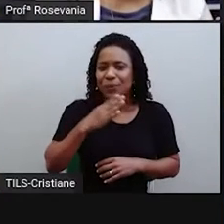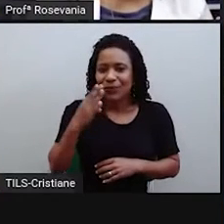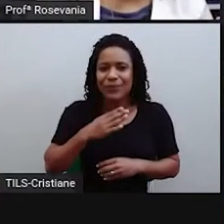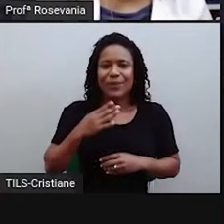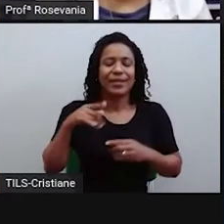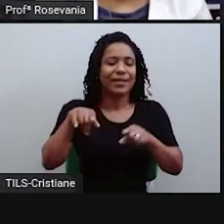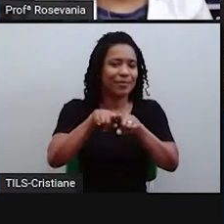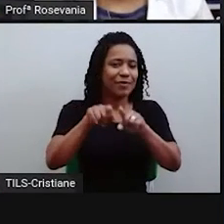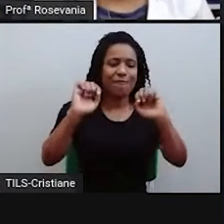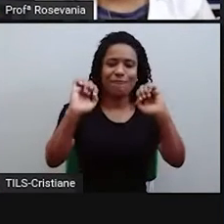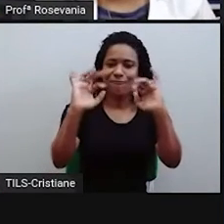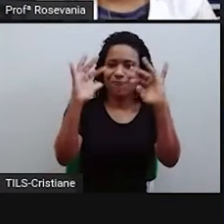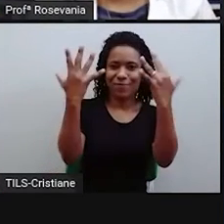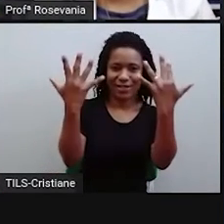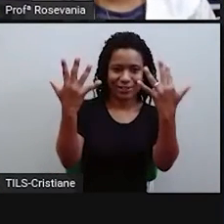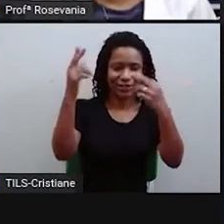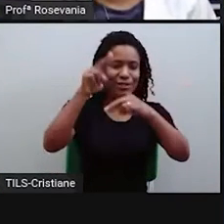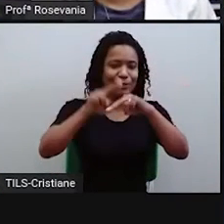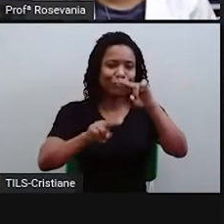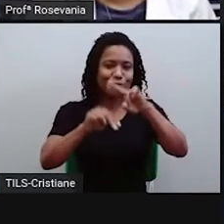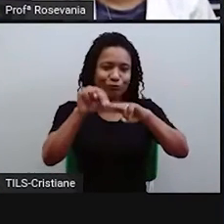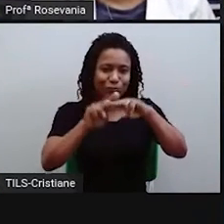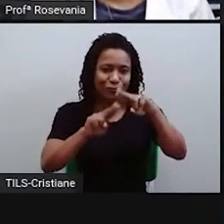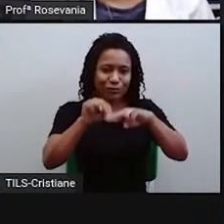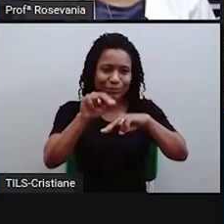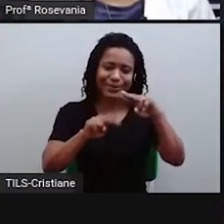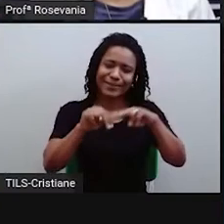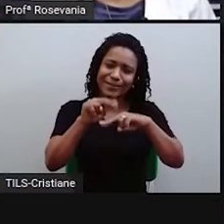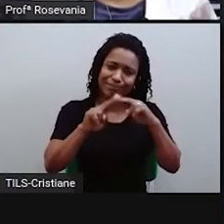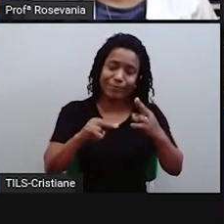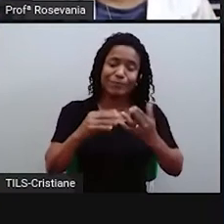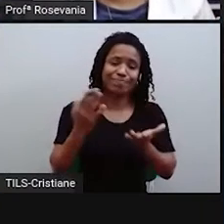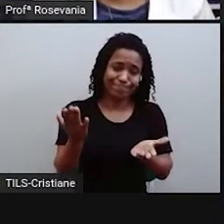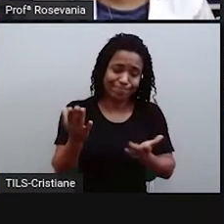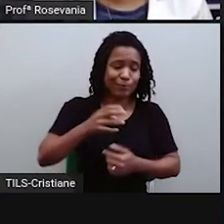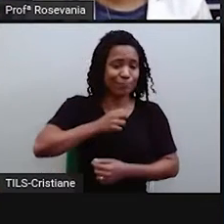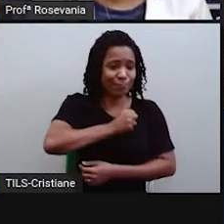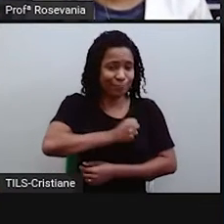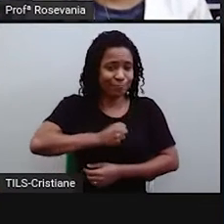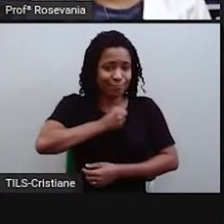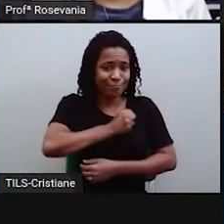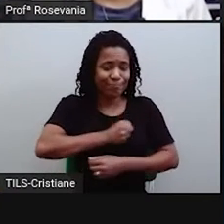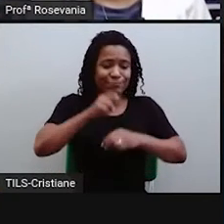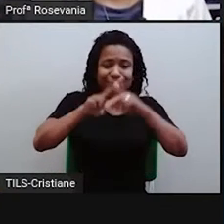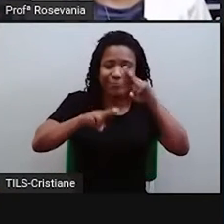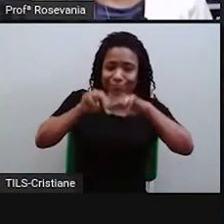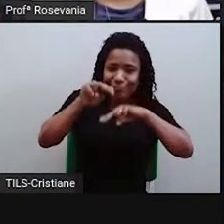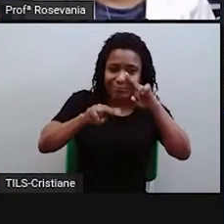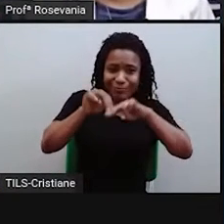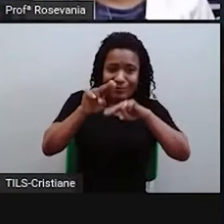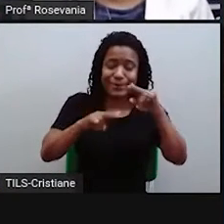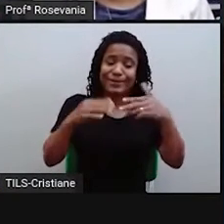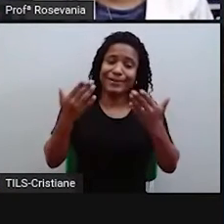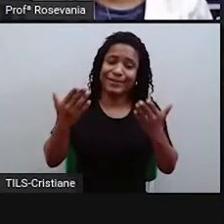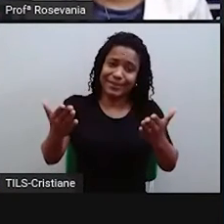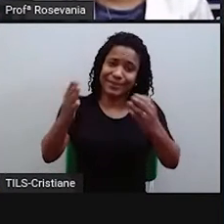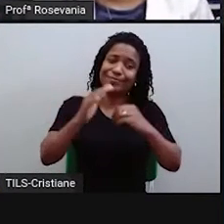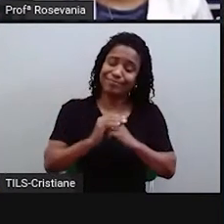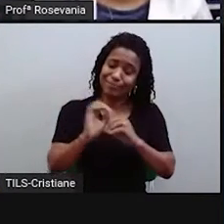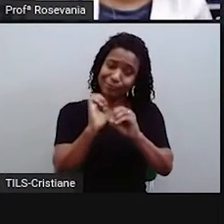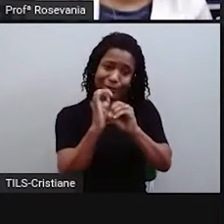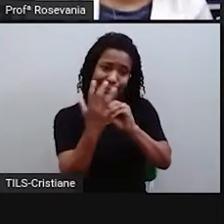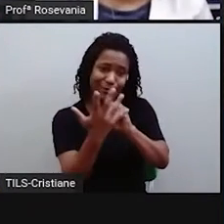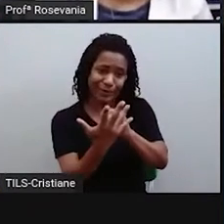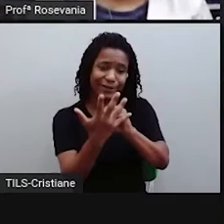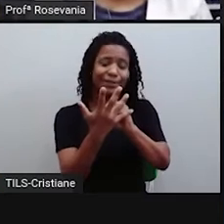nossas festas juninas, que tá fazendo tanta falta esses dias, né, por conta da pandemia que a gente não pôde, né, infelizmente, né,